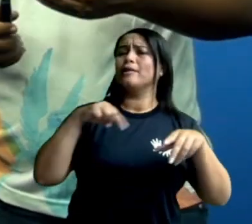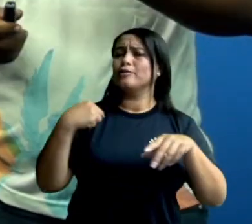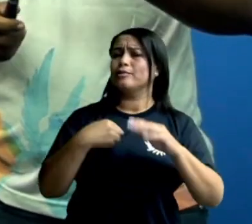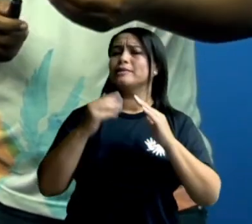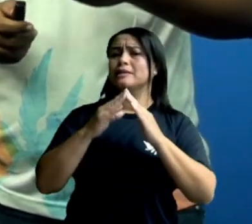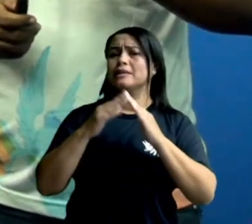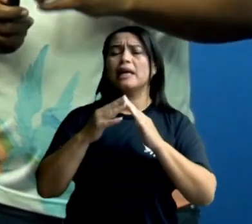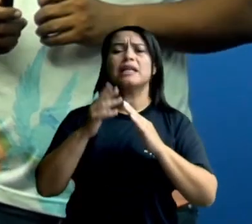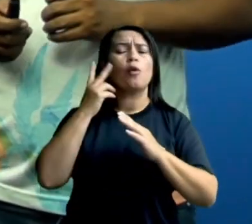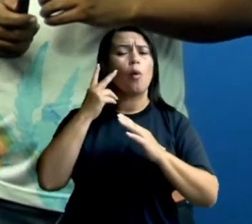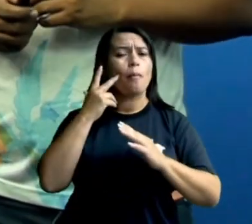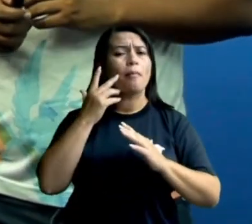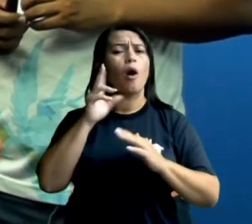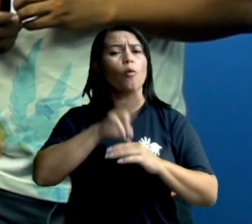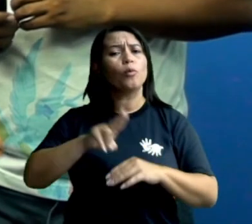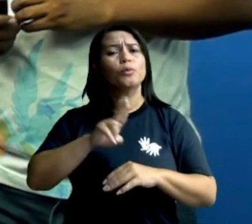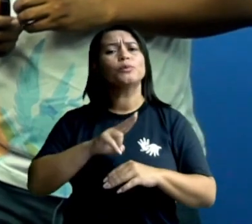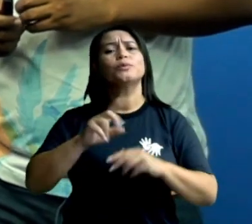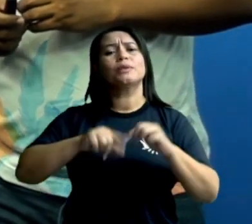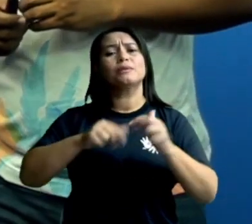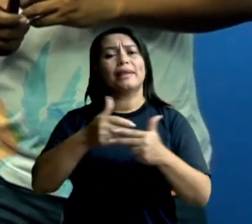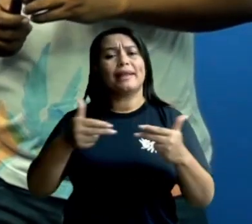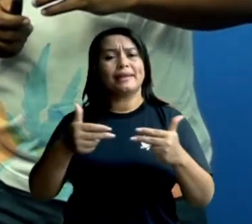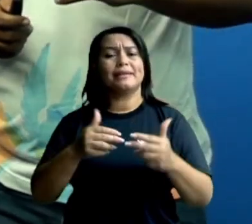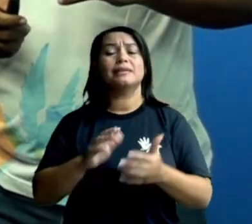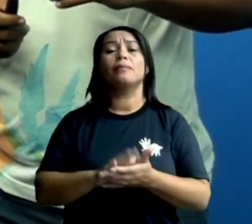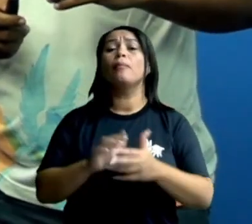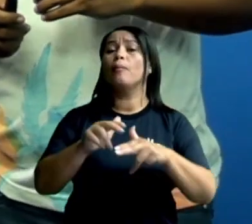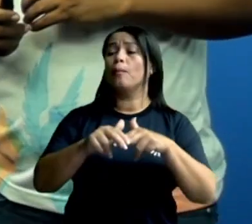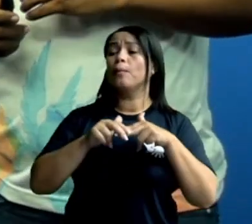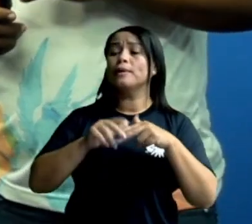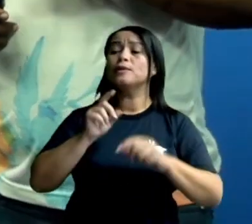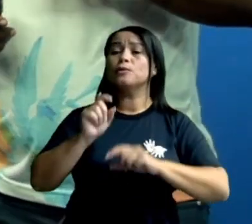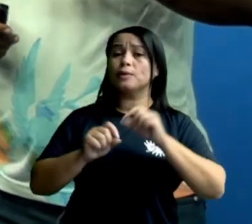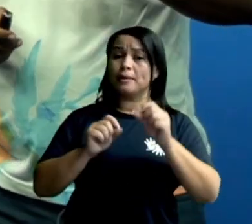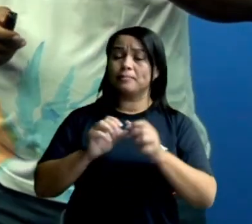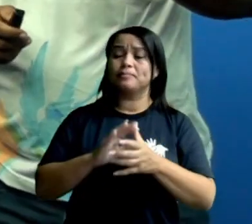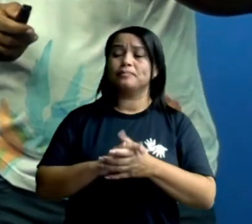muito comum hoje em dia o uso desses materiais. Portanto, gente,